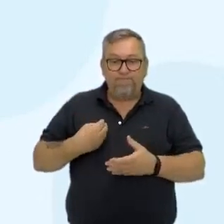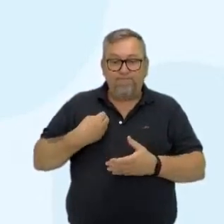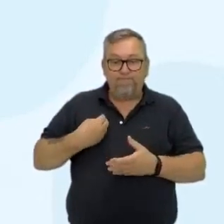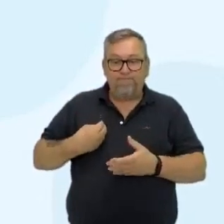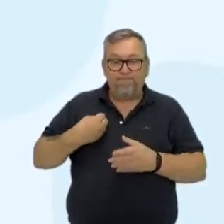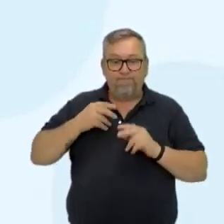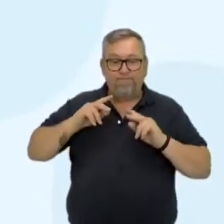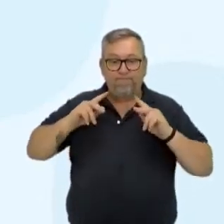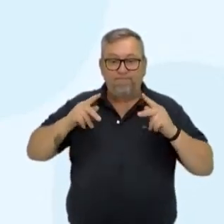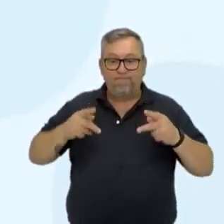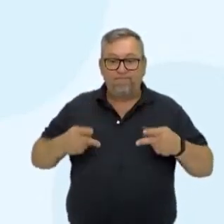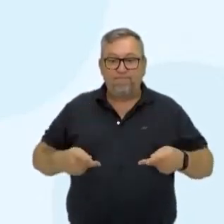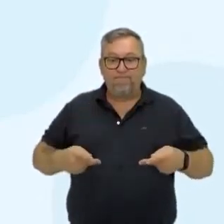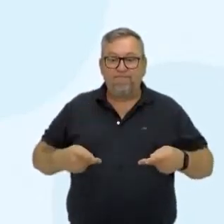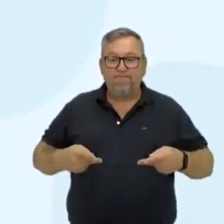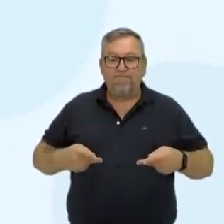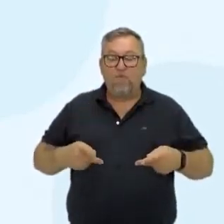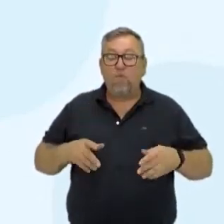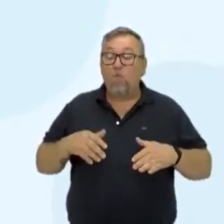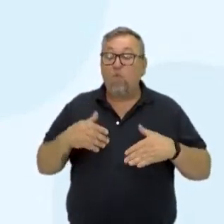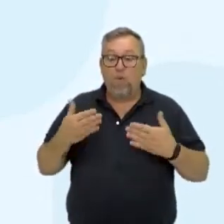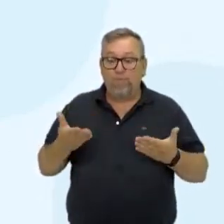atividade humana?